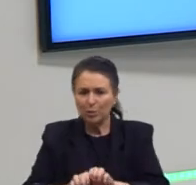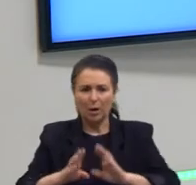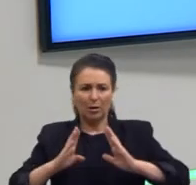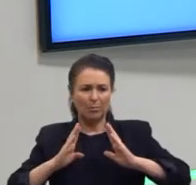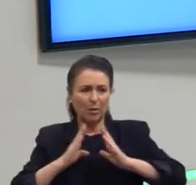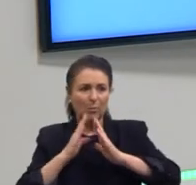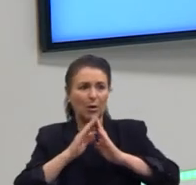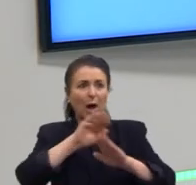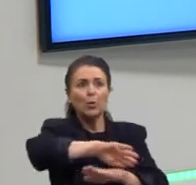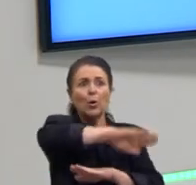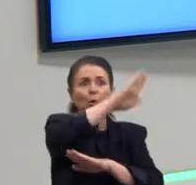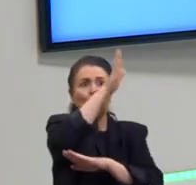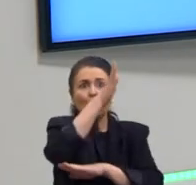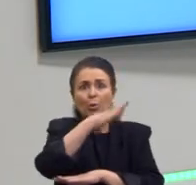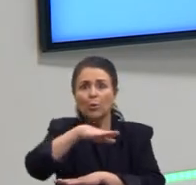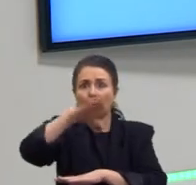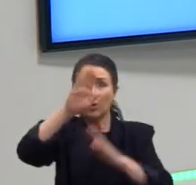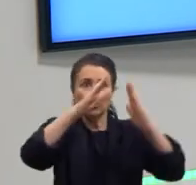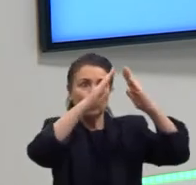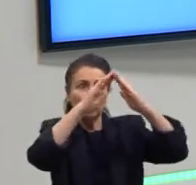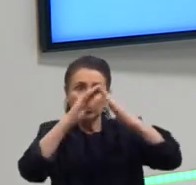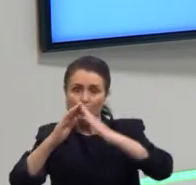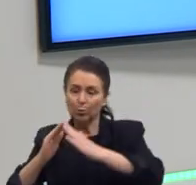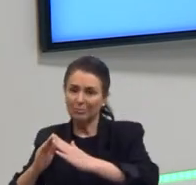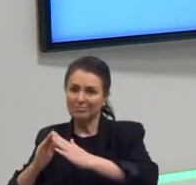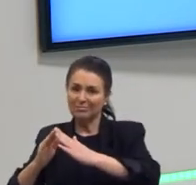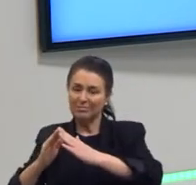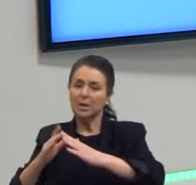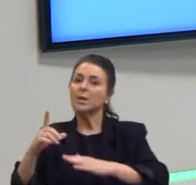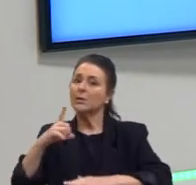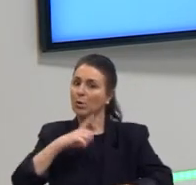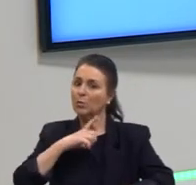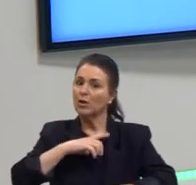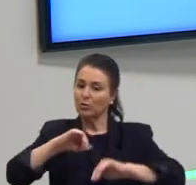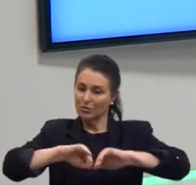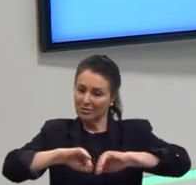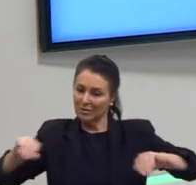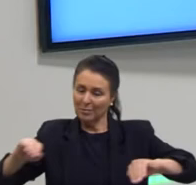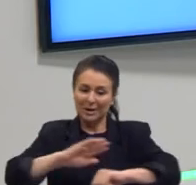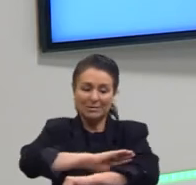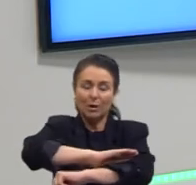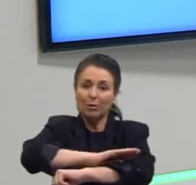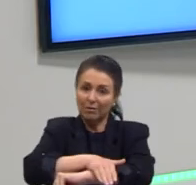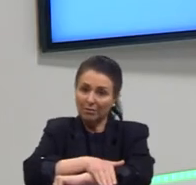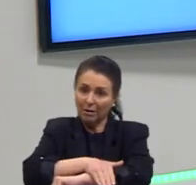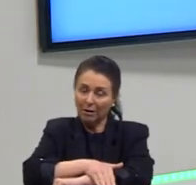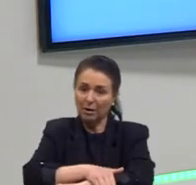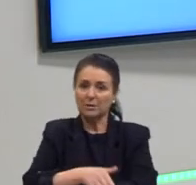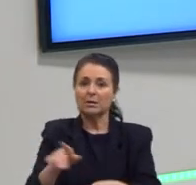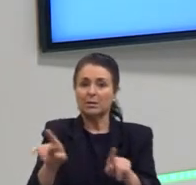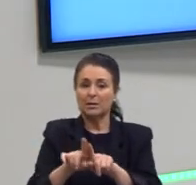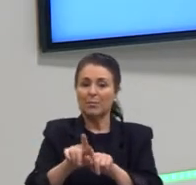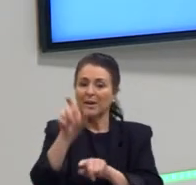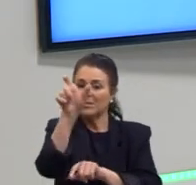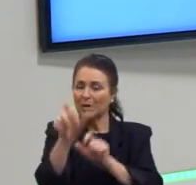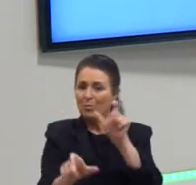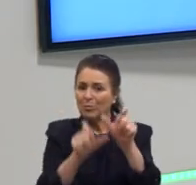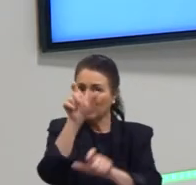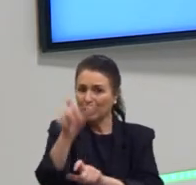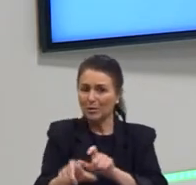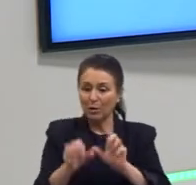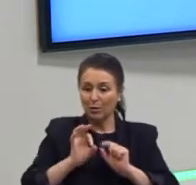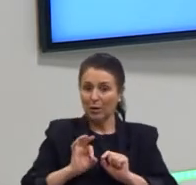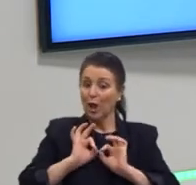sopé dos morros. E isso é uma forma de segregação racial, inclusive de deixar essa população num lugar muito